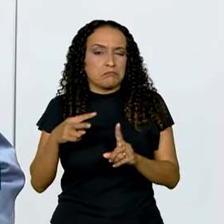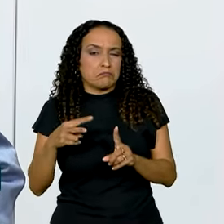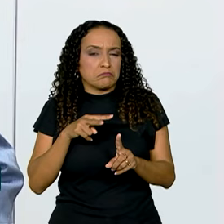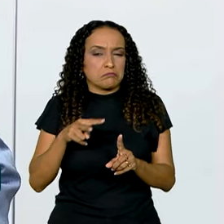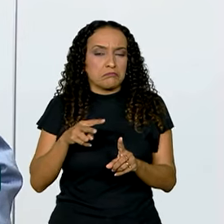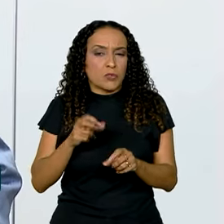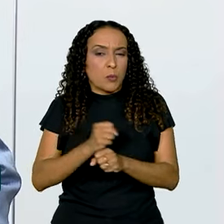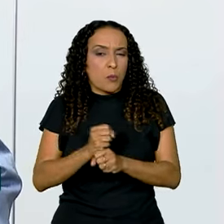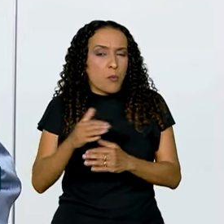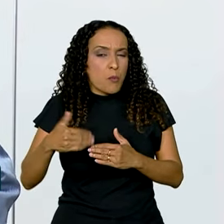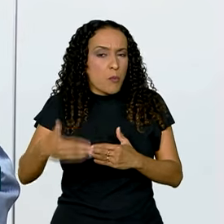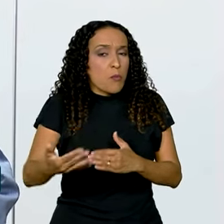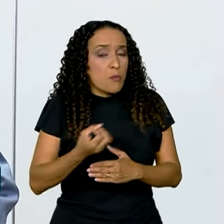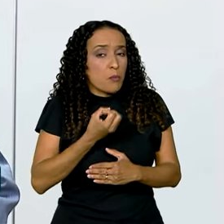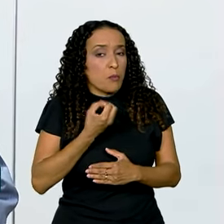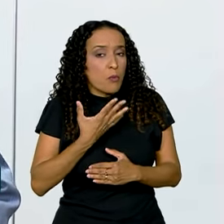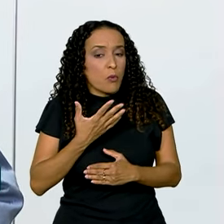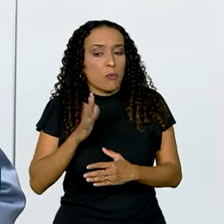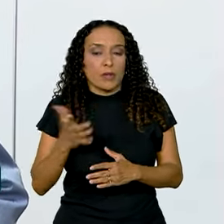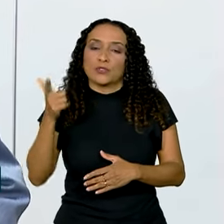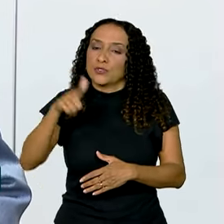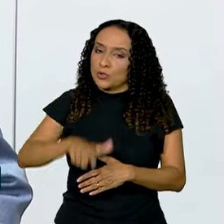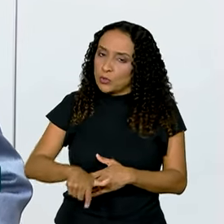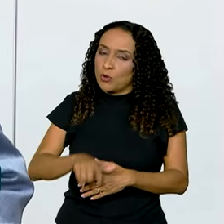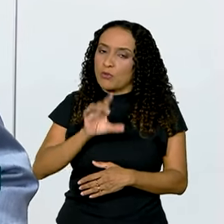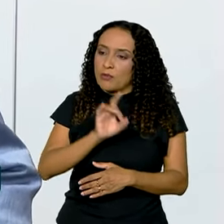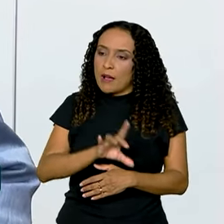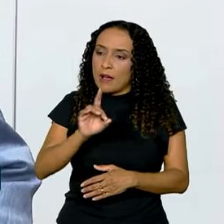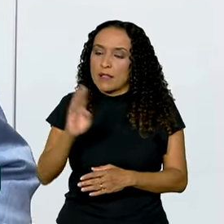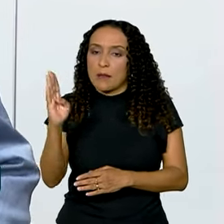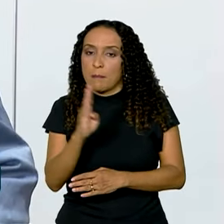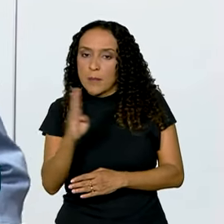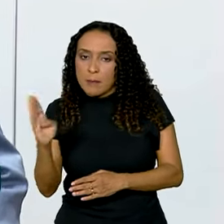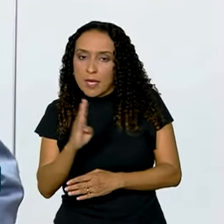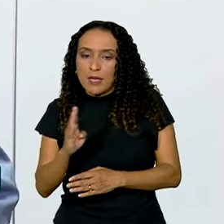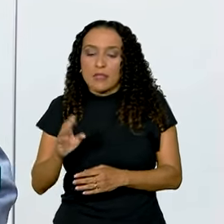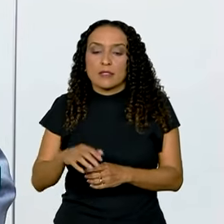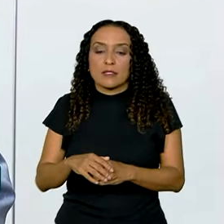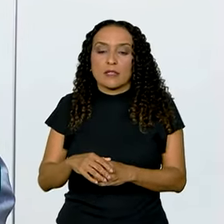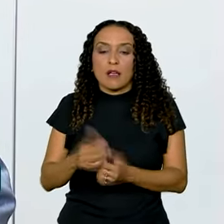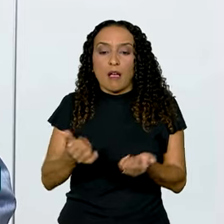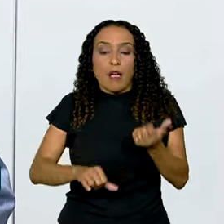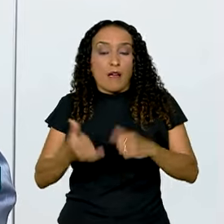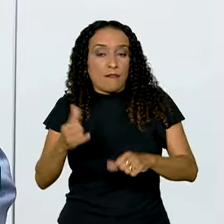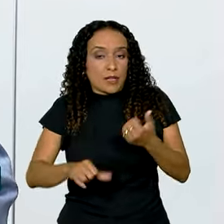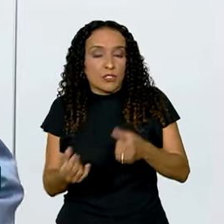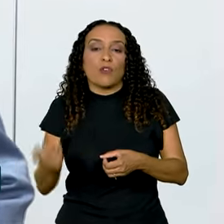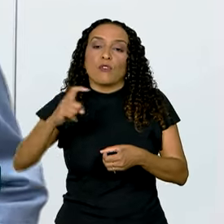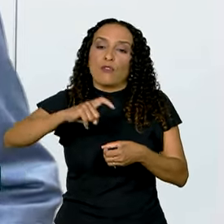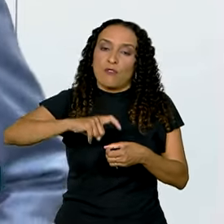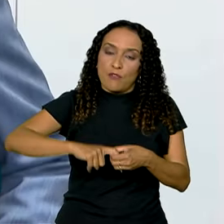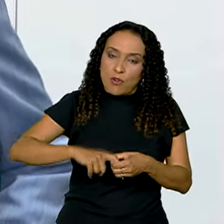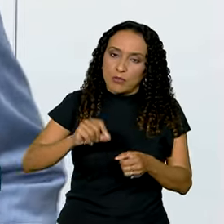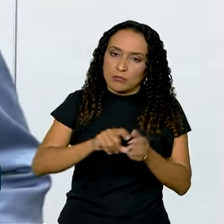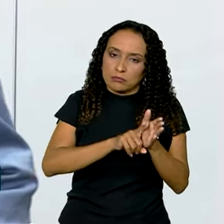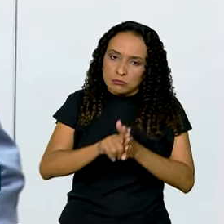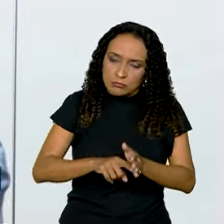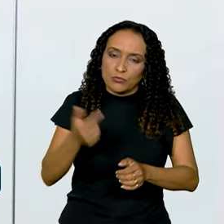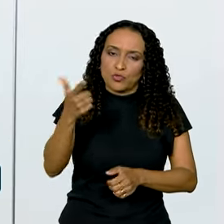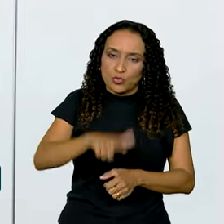ano boa, mas, de novo, a cada bimestre essa avaliação volta a ser feita.